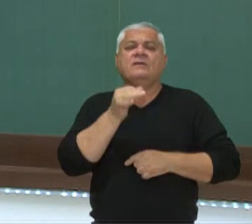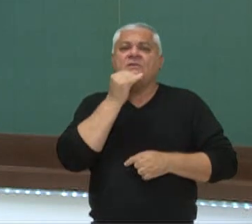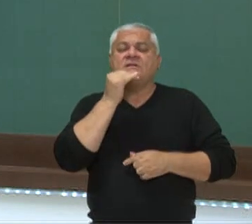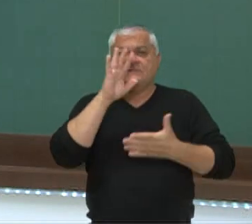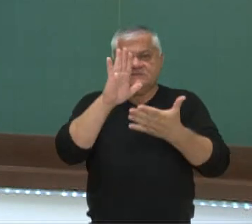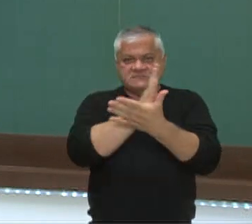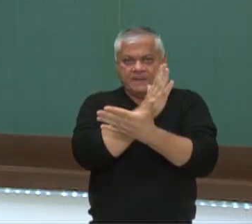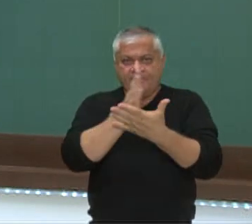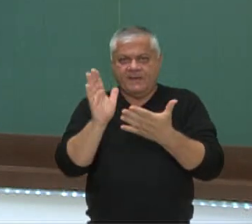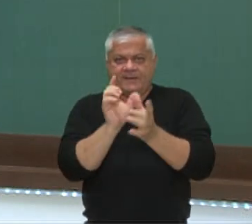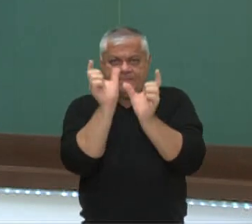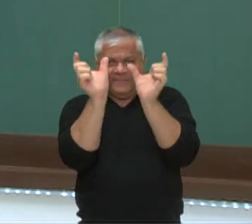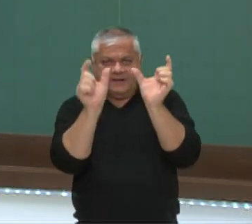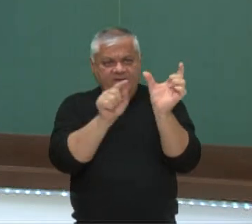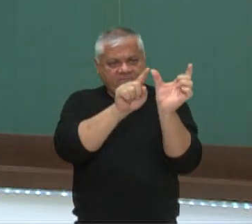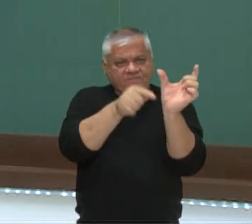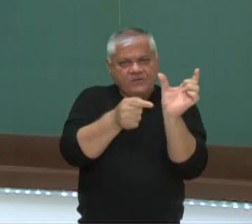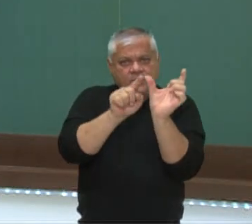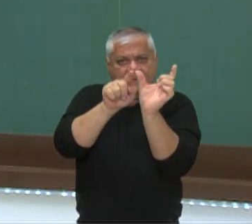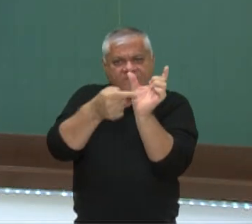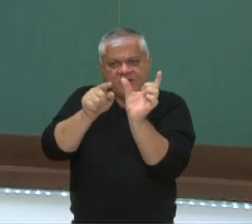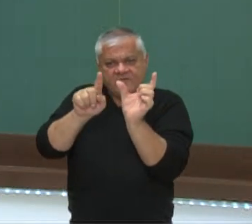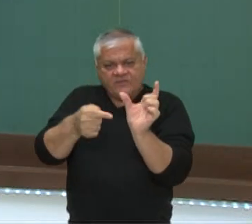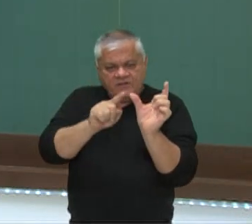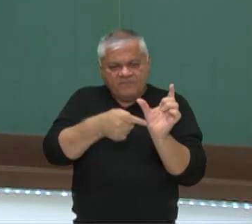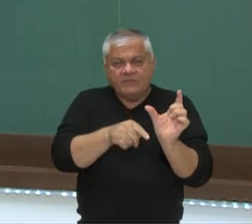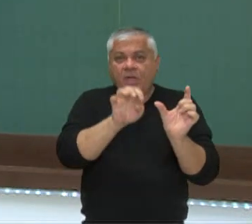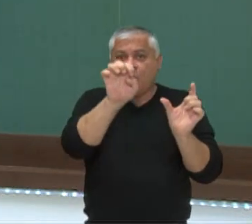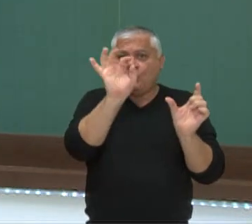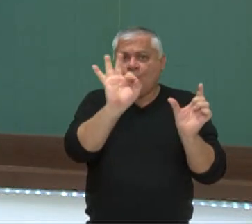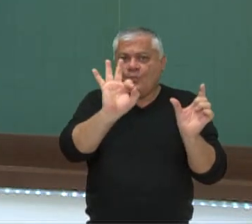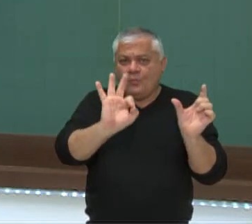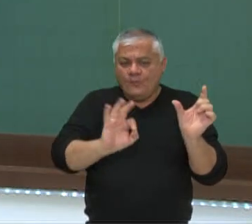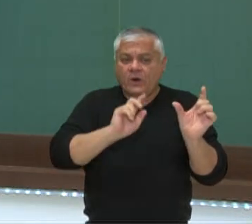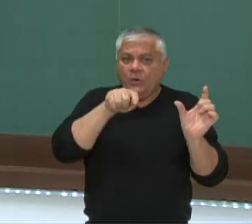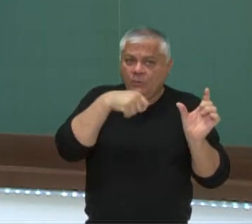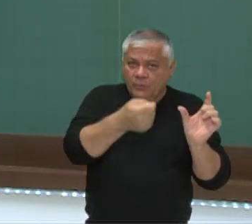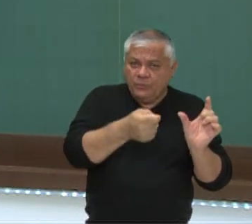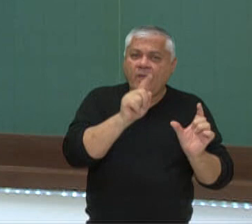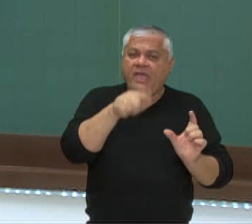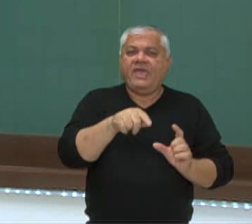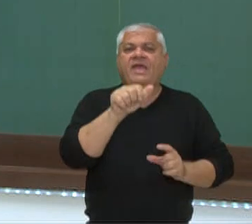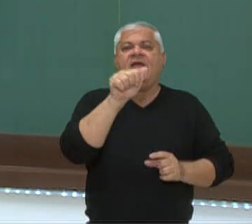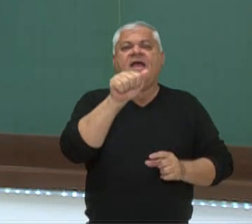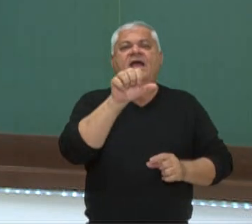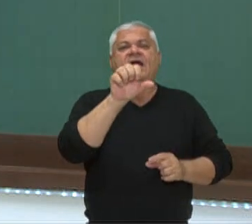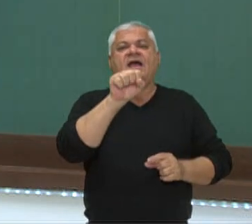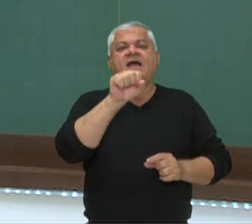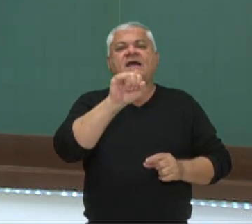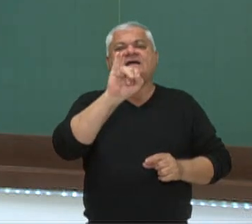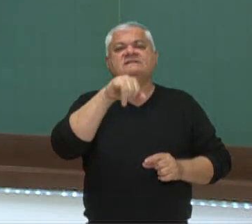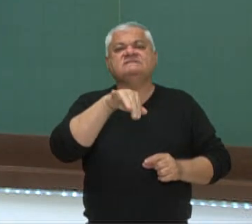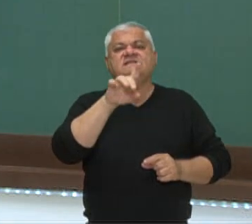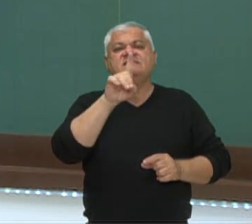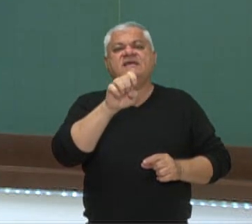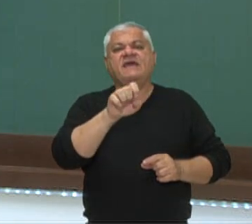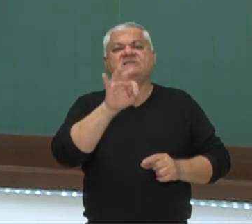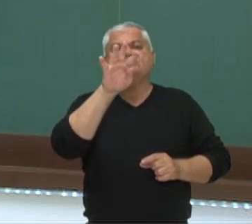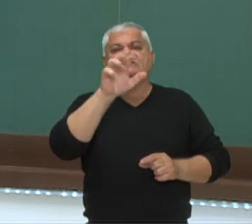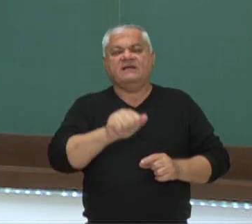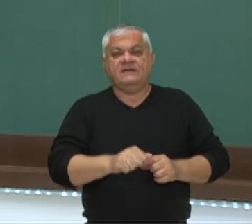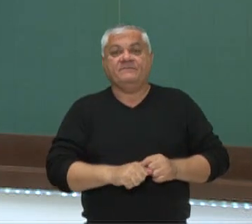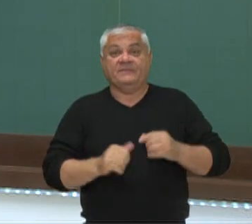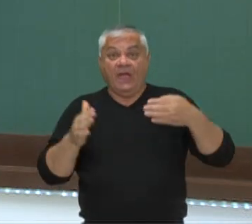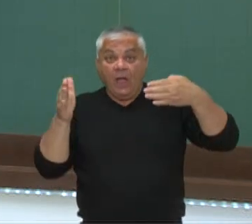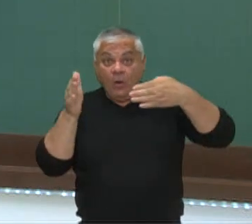a separação por vírgula e não há conjunção, minha oração coordenada é assindética. Essa última, que nós